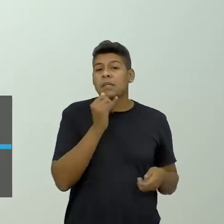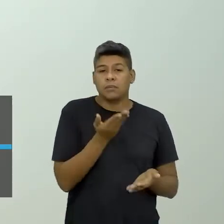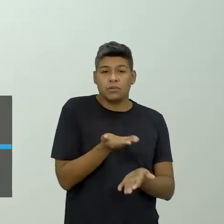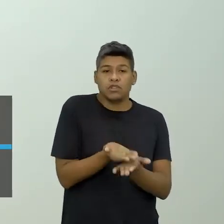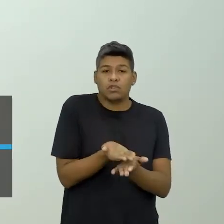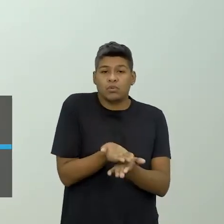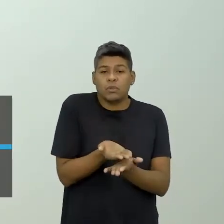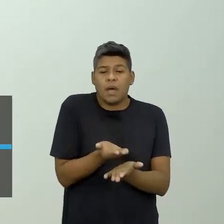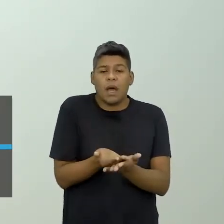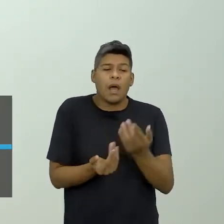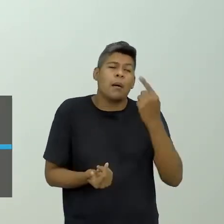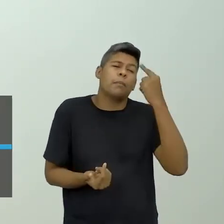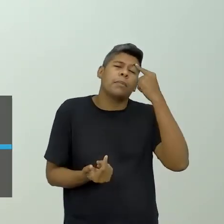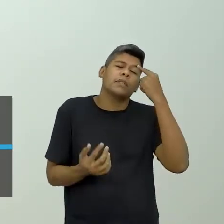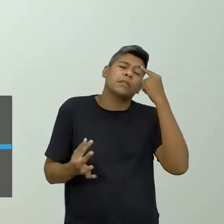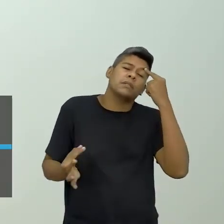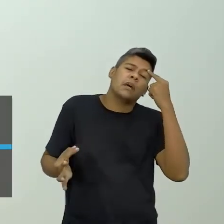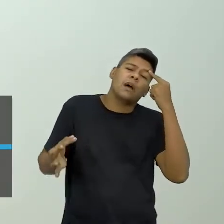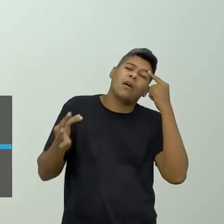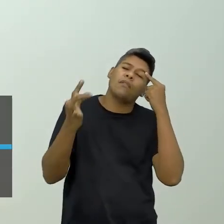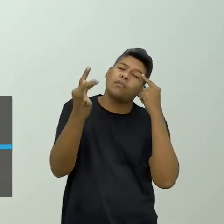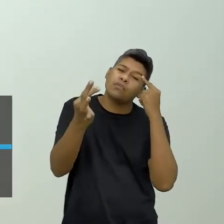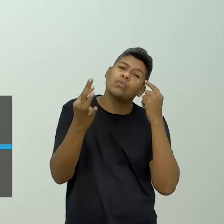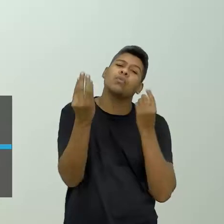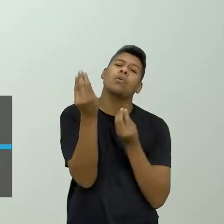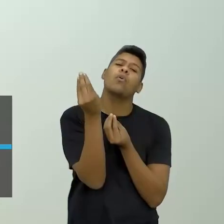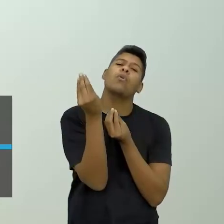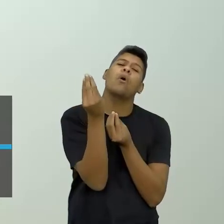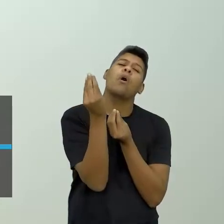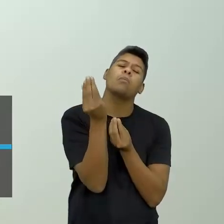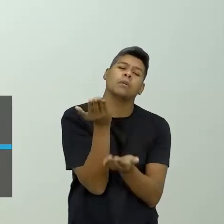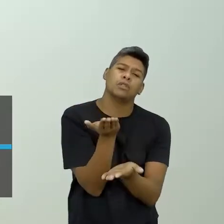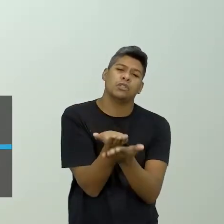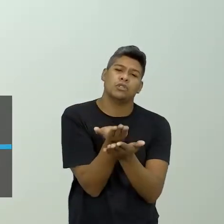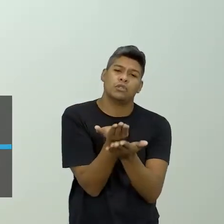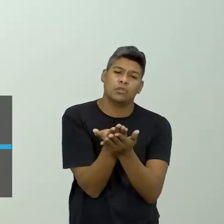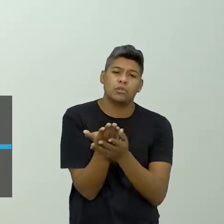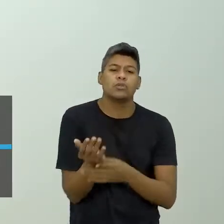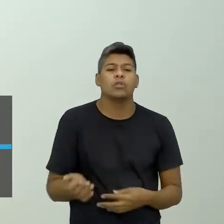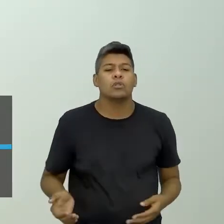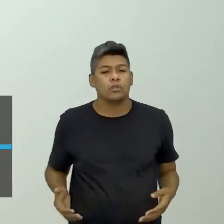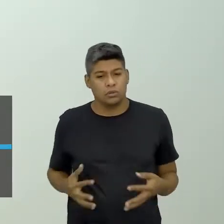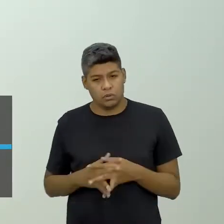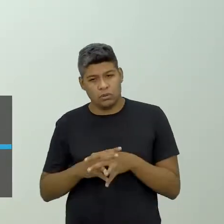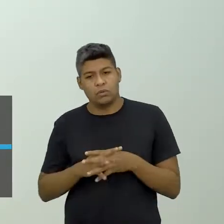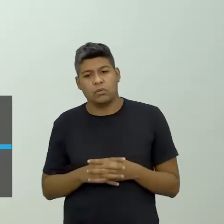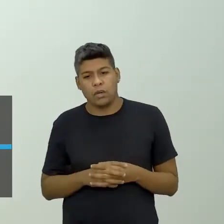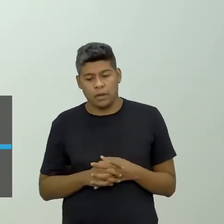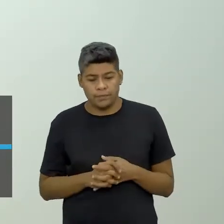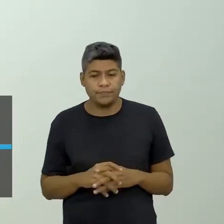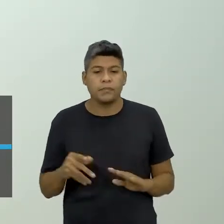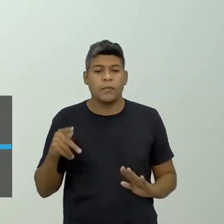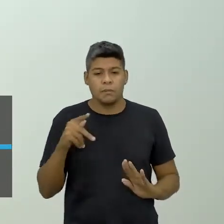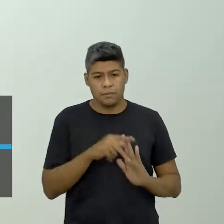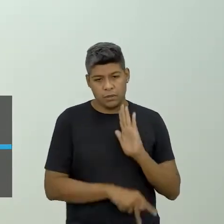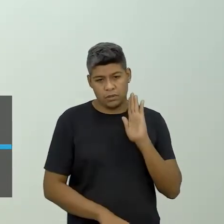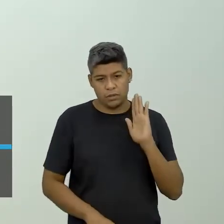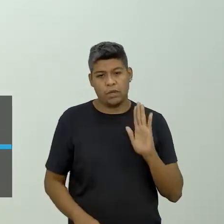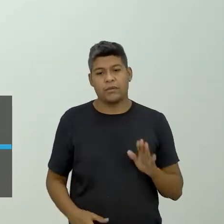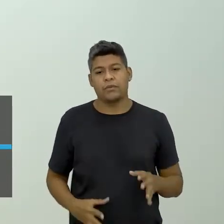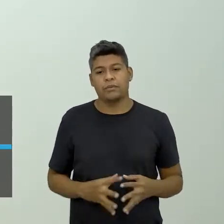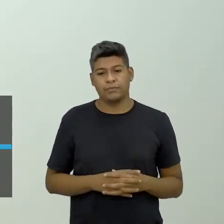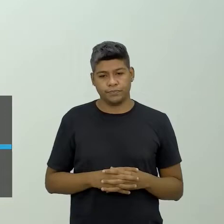pensar, né, no meu intelecto, quanto eu preciso estudar pra colocar esse plano aí, esse projeto em